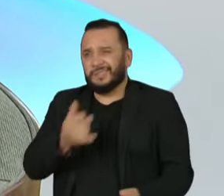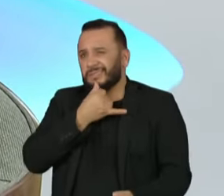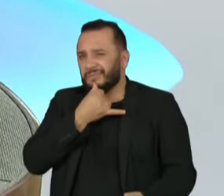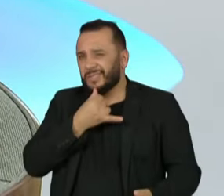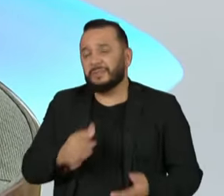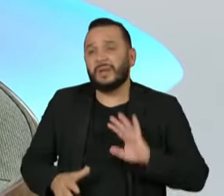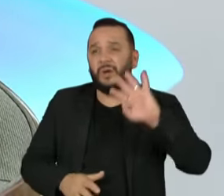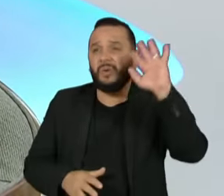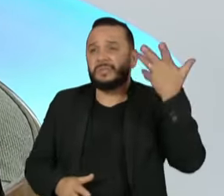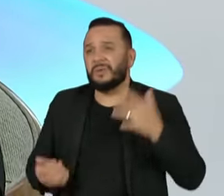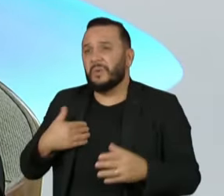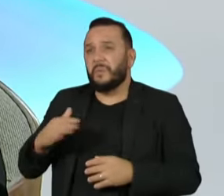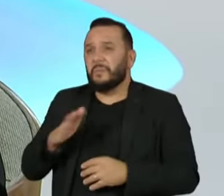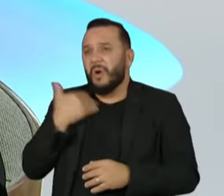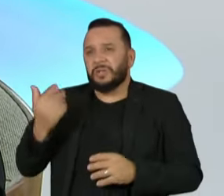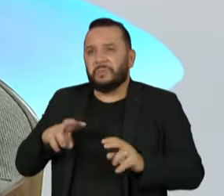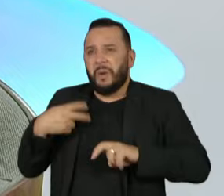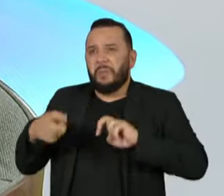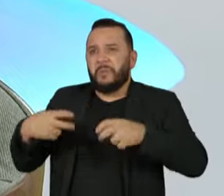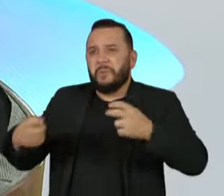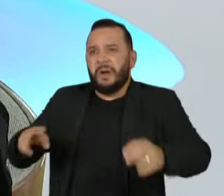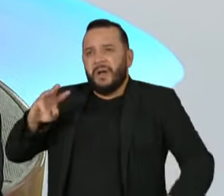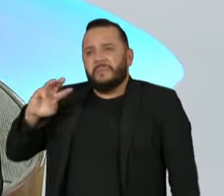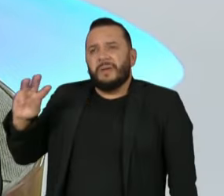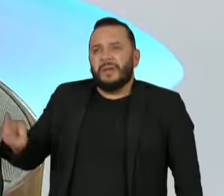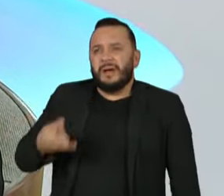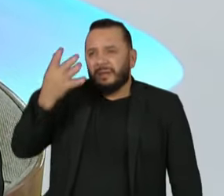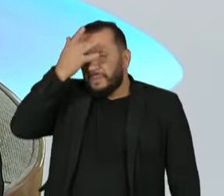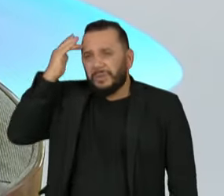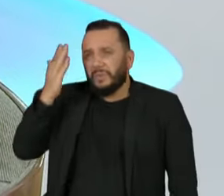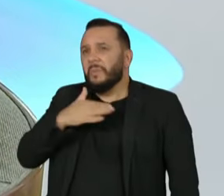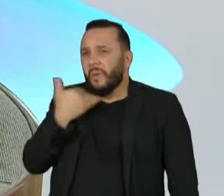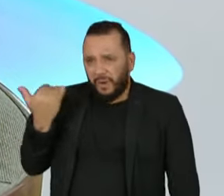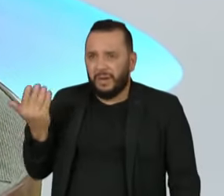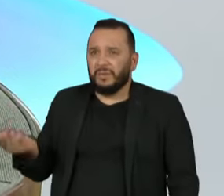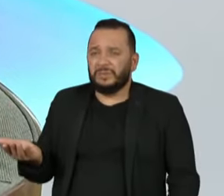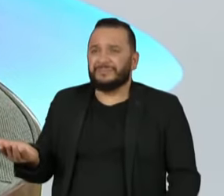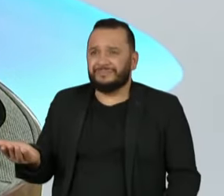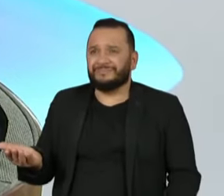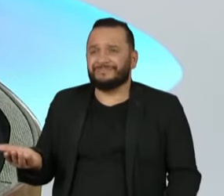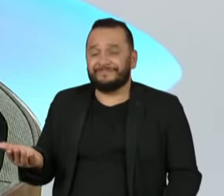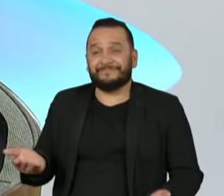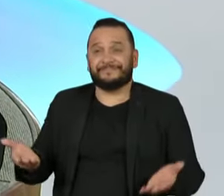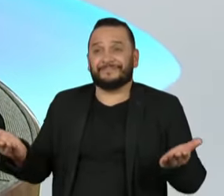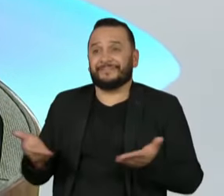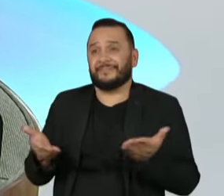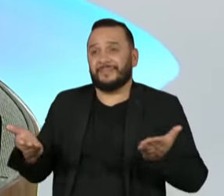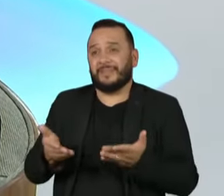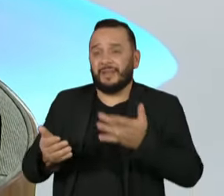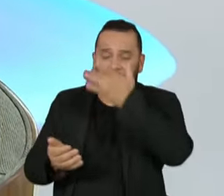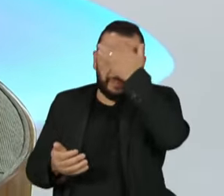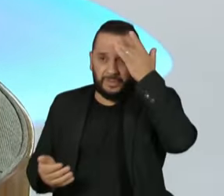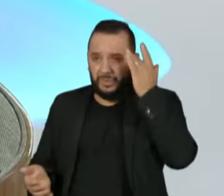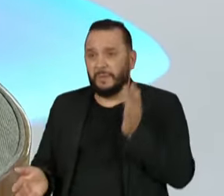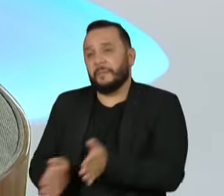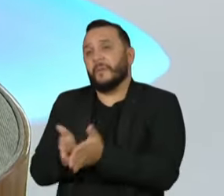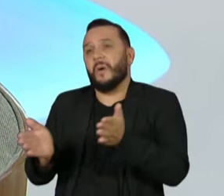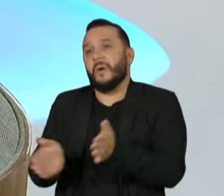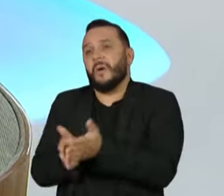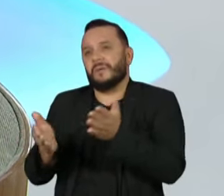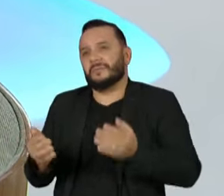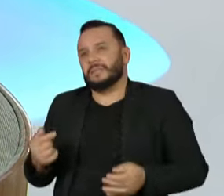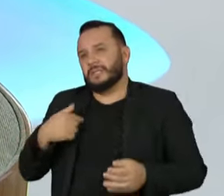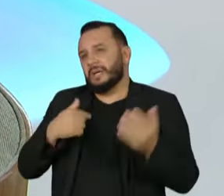levou à morte milhares de pessoas que poderiam estar entre nós, faz com que as pessoas mais humildes